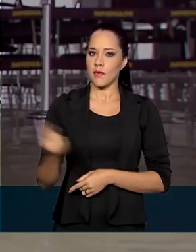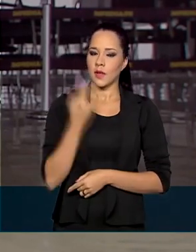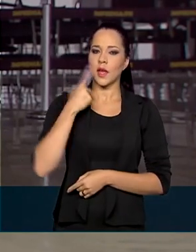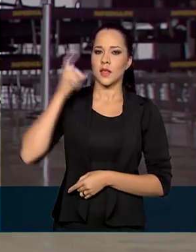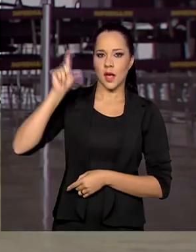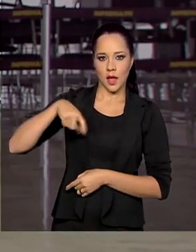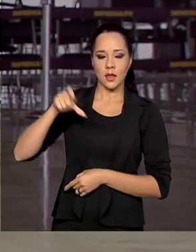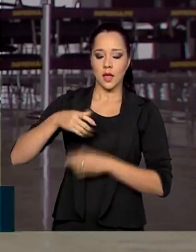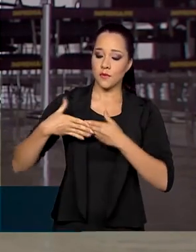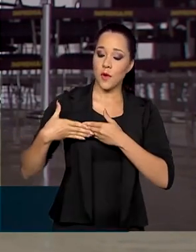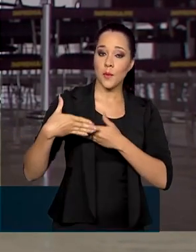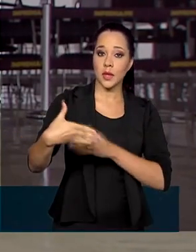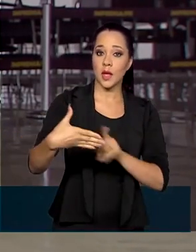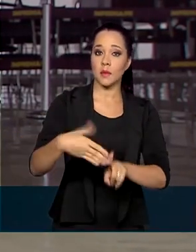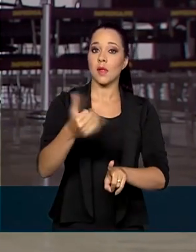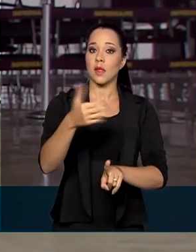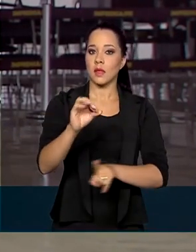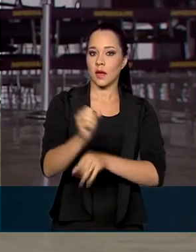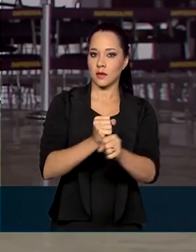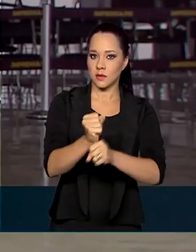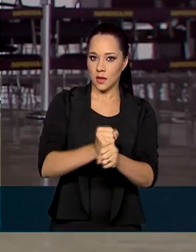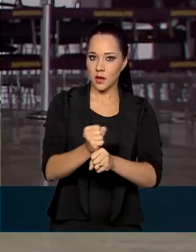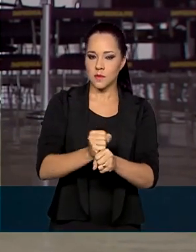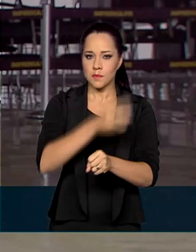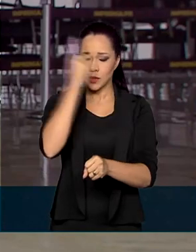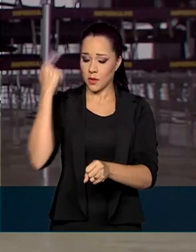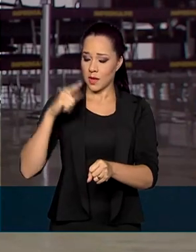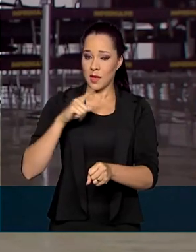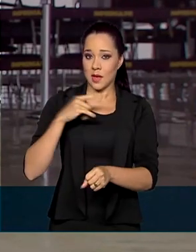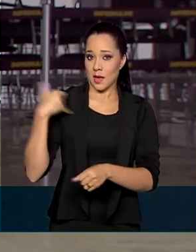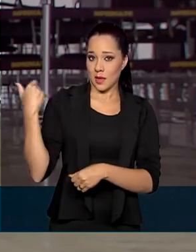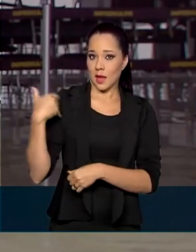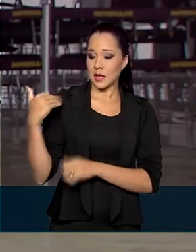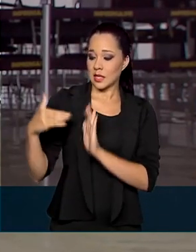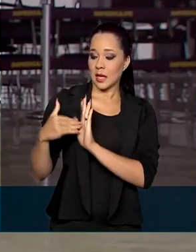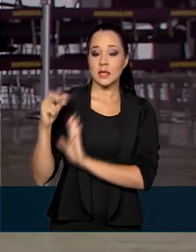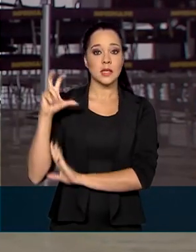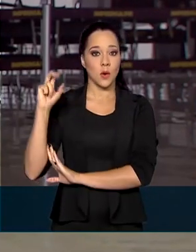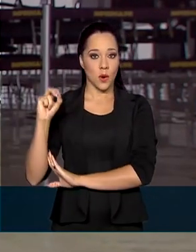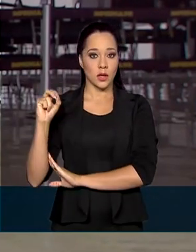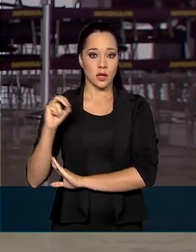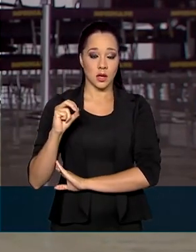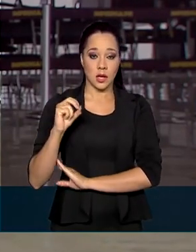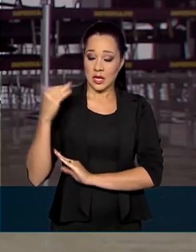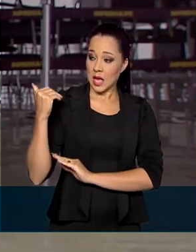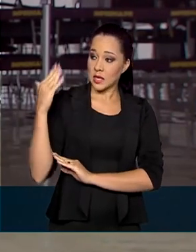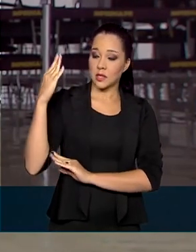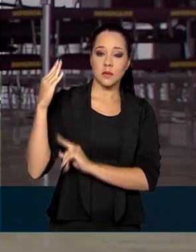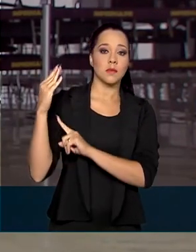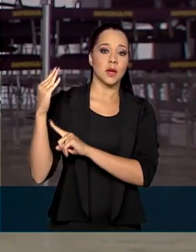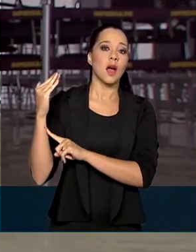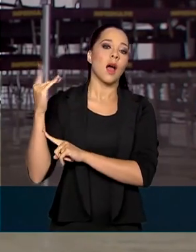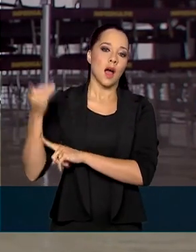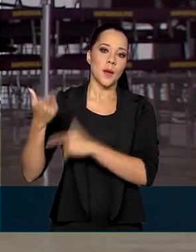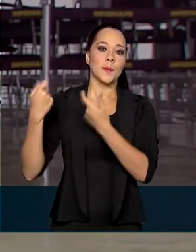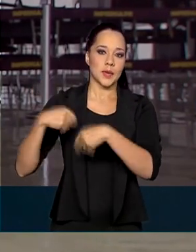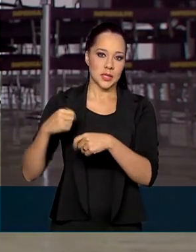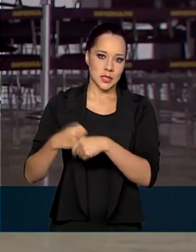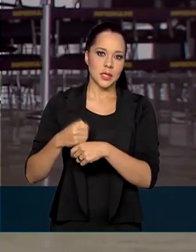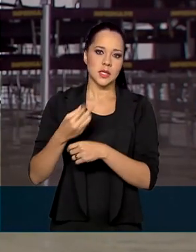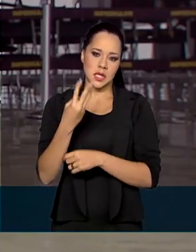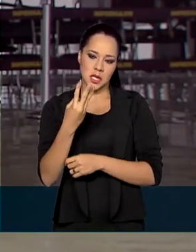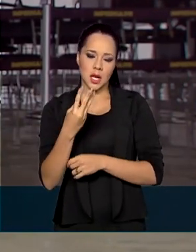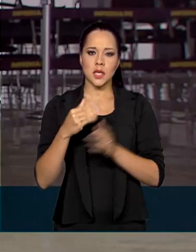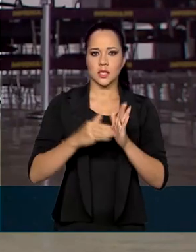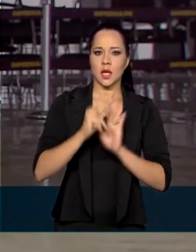motorista foi ampliada para 10 anos para quem tem até 50 anos de idade. E acima disso, a renovação terá de ser feita entre